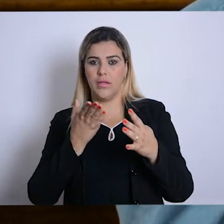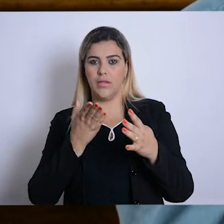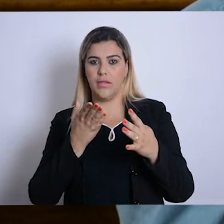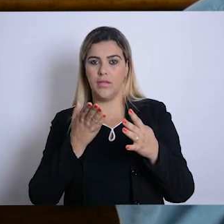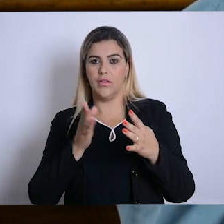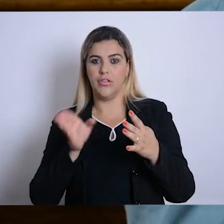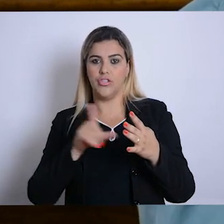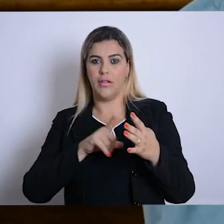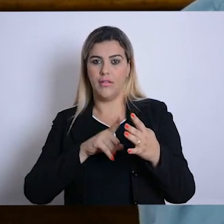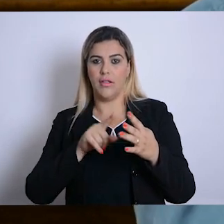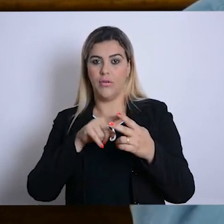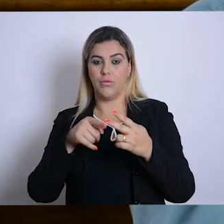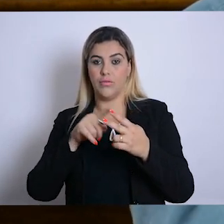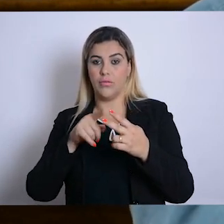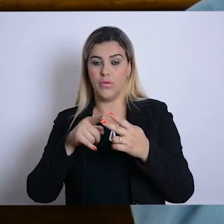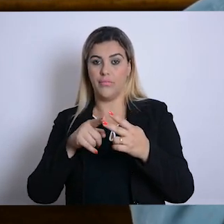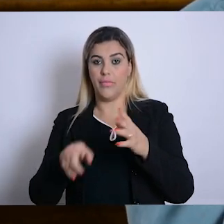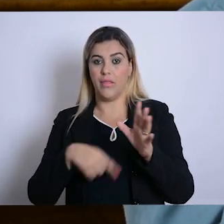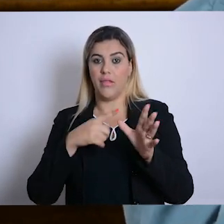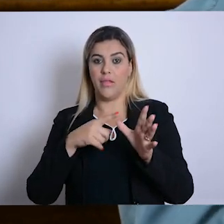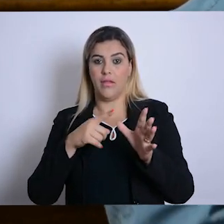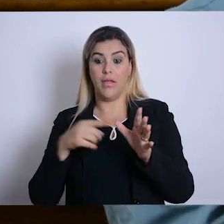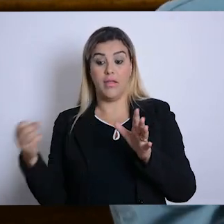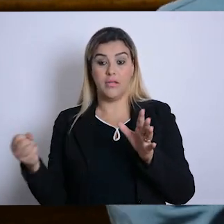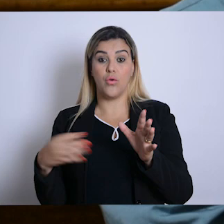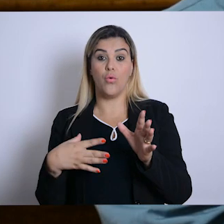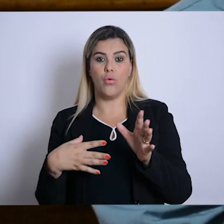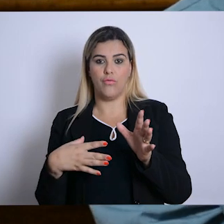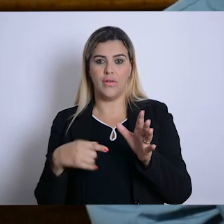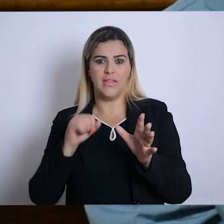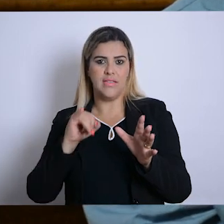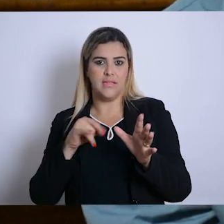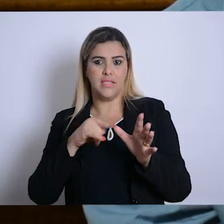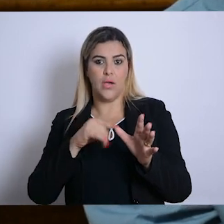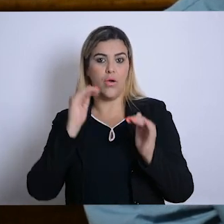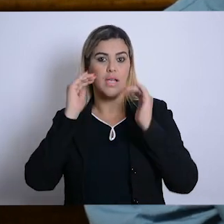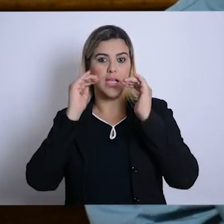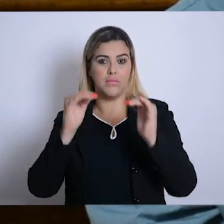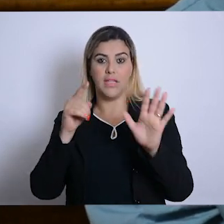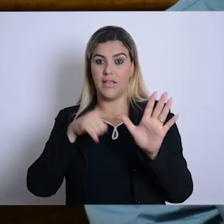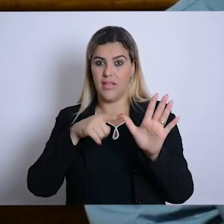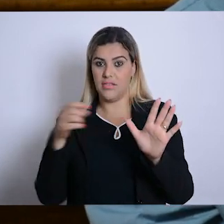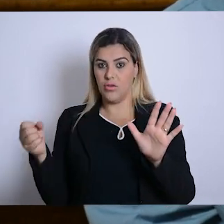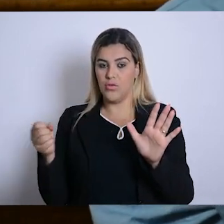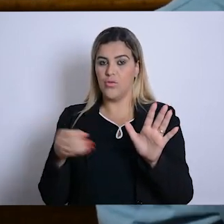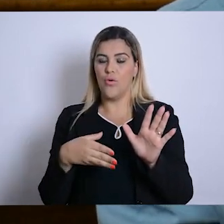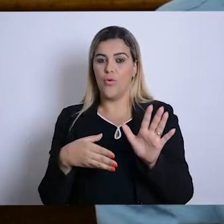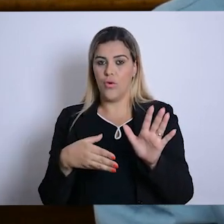dos dois que estão ali naquele ambiente. Mas esse aqui é algo novo. E se eu respeitar que este algo novo seja a